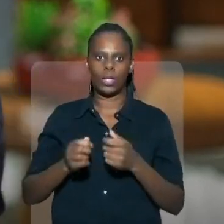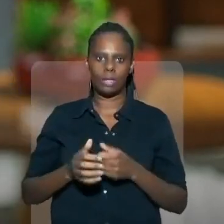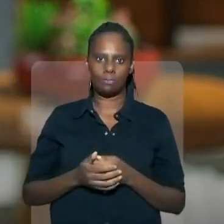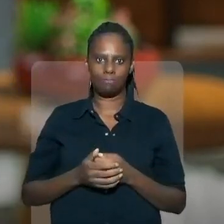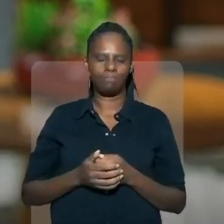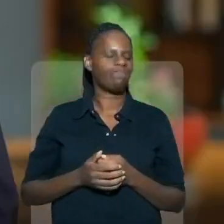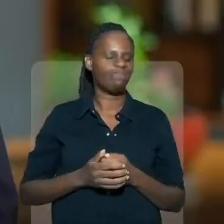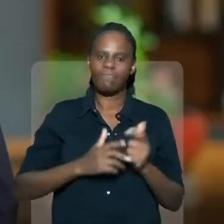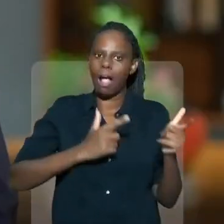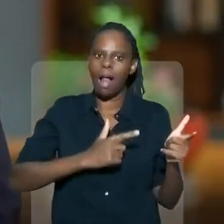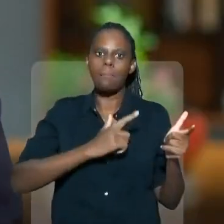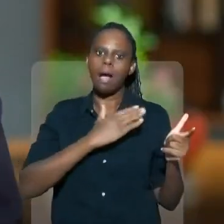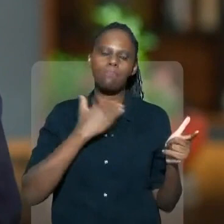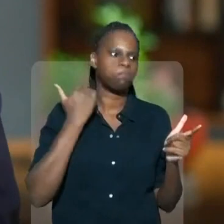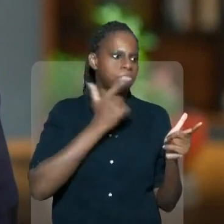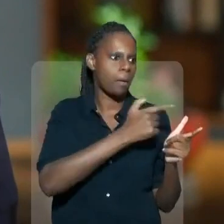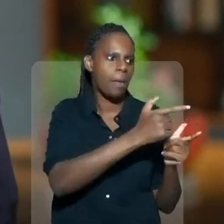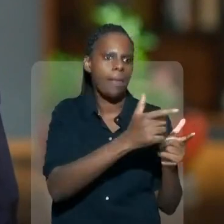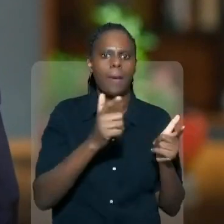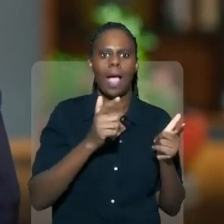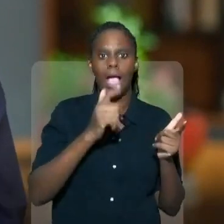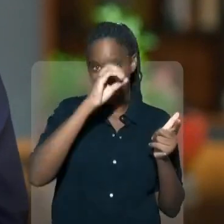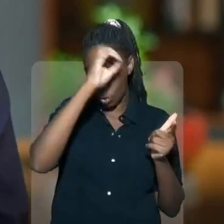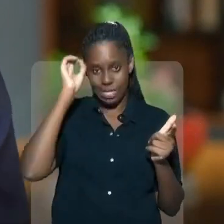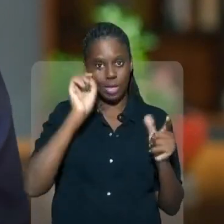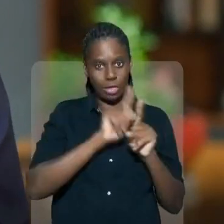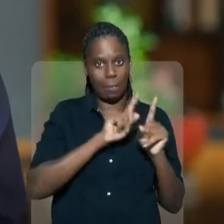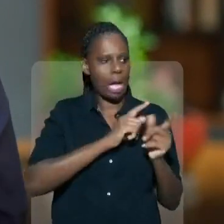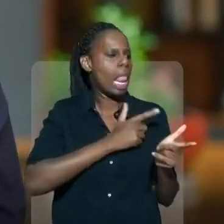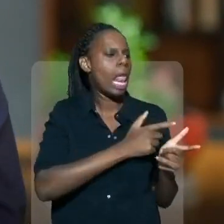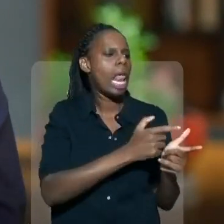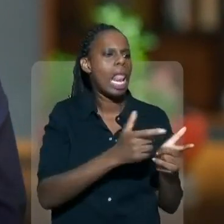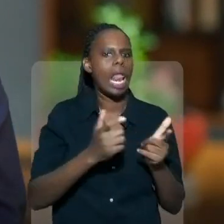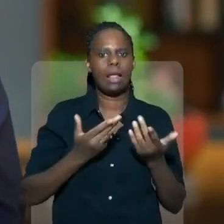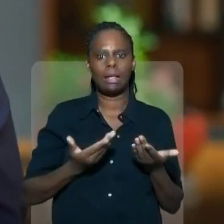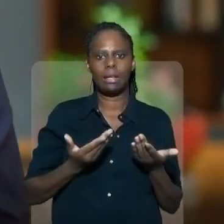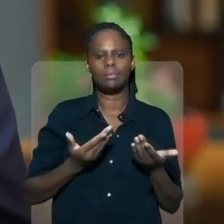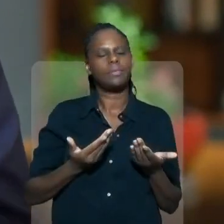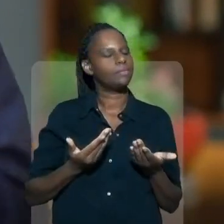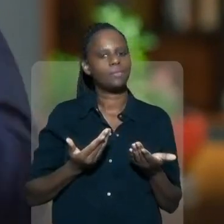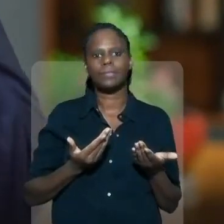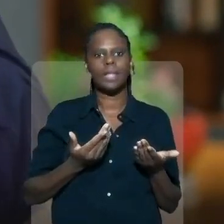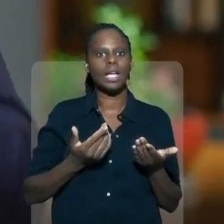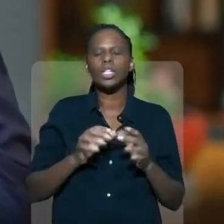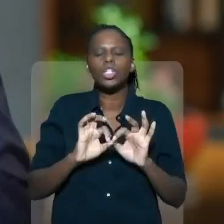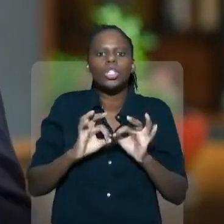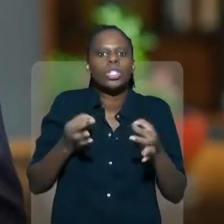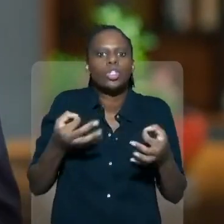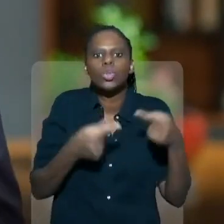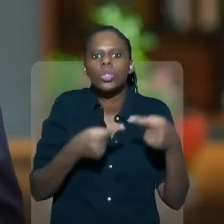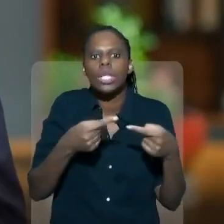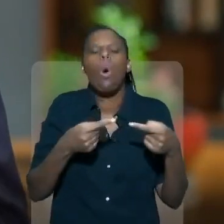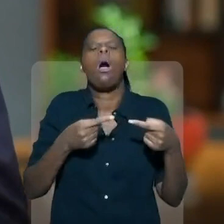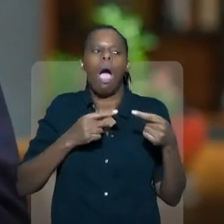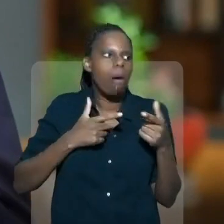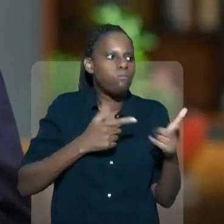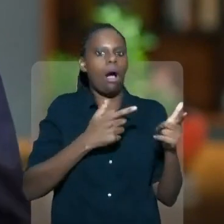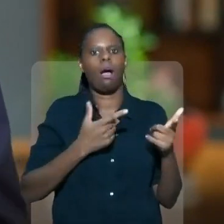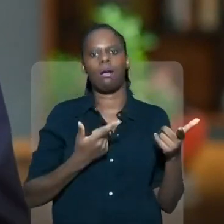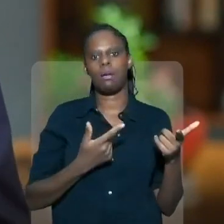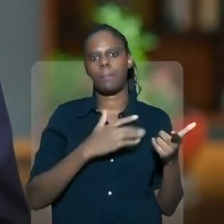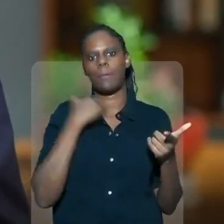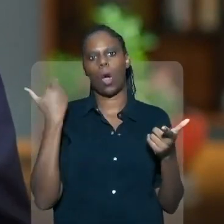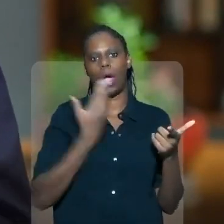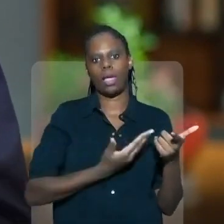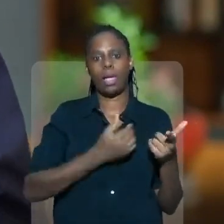falta de controle. Armas matam e matam inocentes. Com armas, uma simples discussão acaba